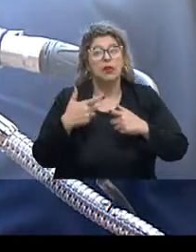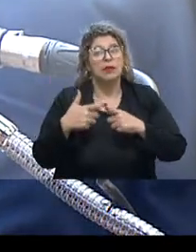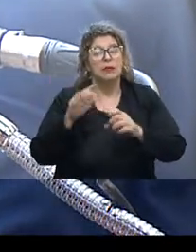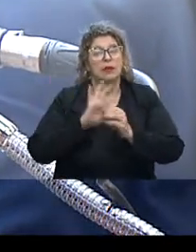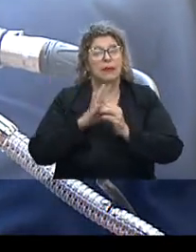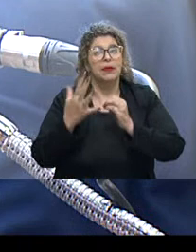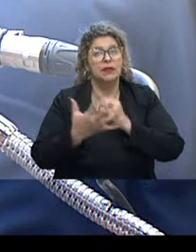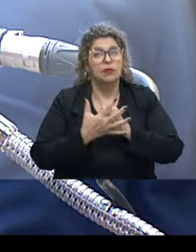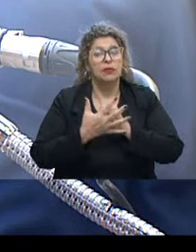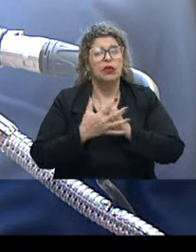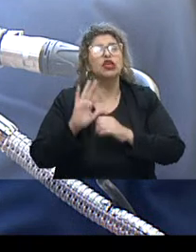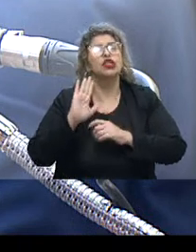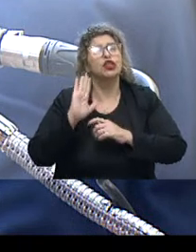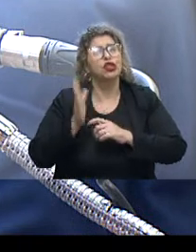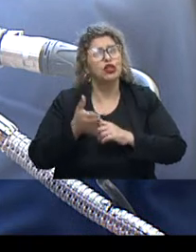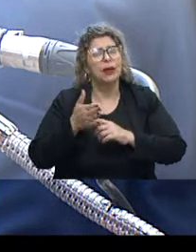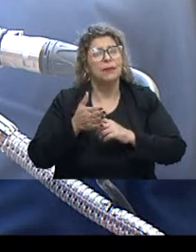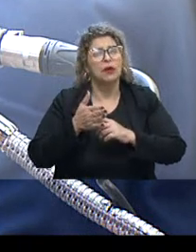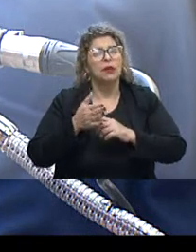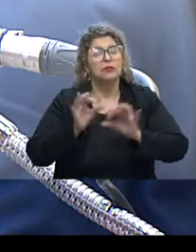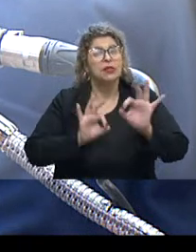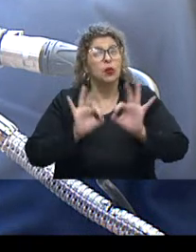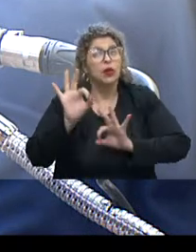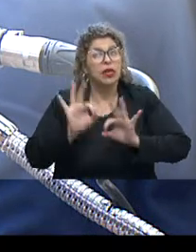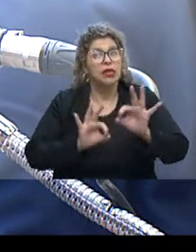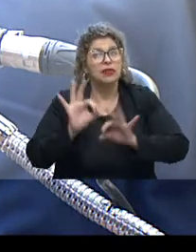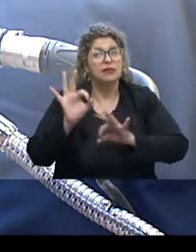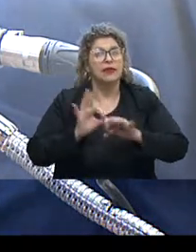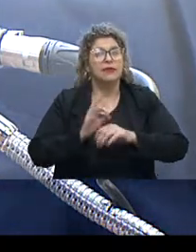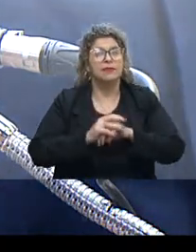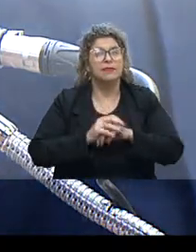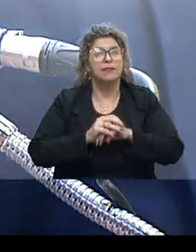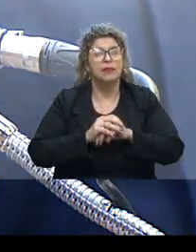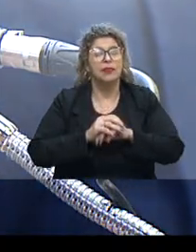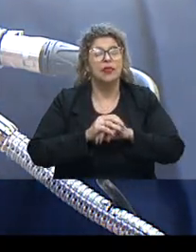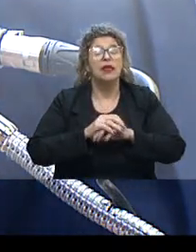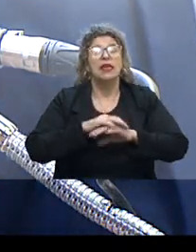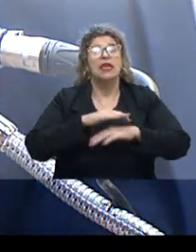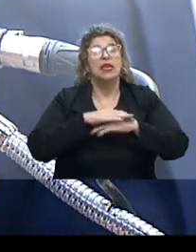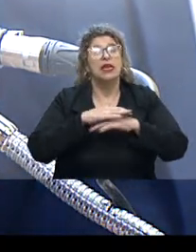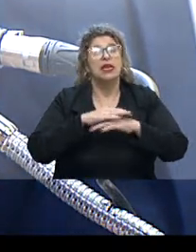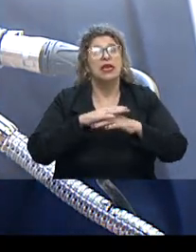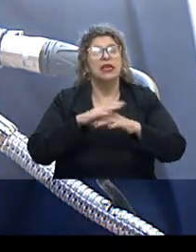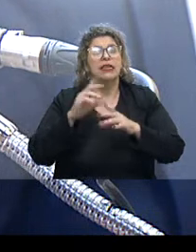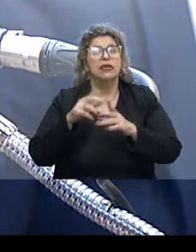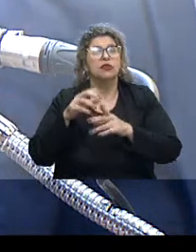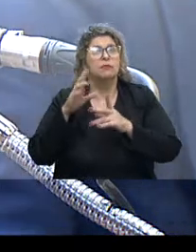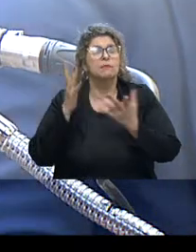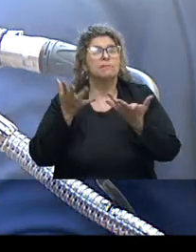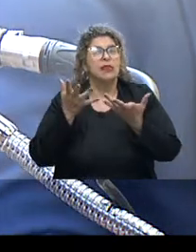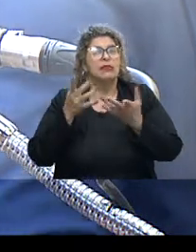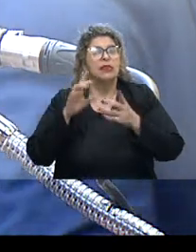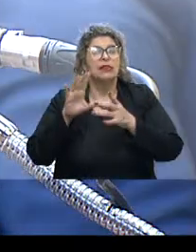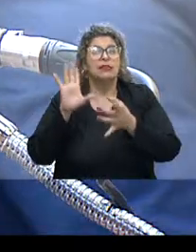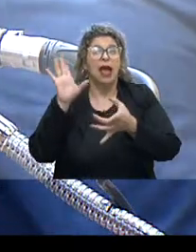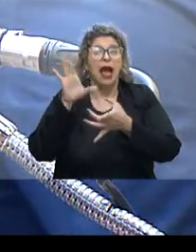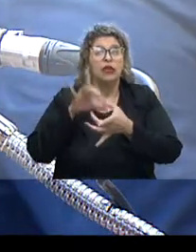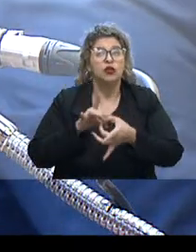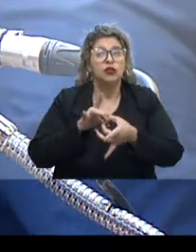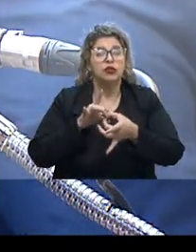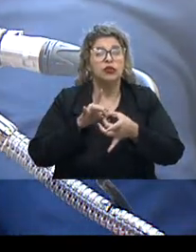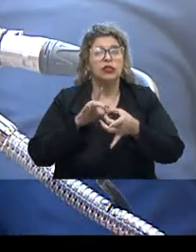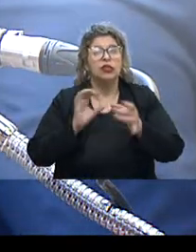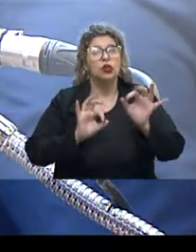pandemia já podem ser formuladas. e, dentro desse contexto, então, desse raciocínio, é a Assembleia Legislativa está